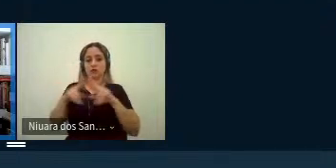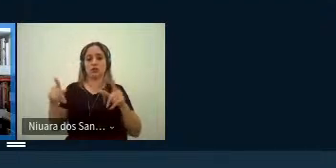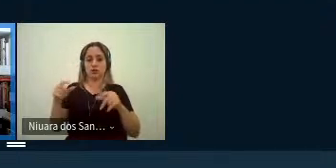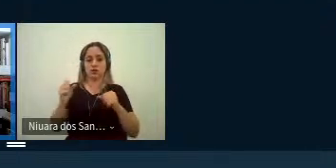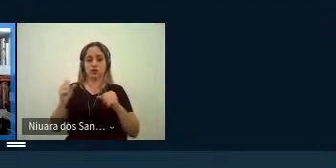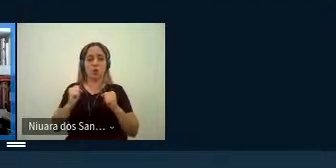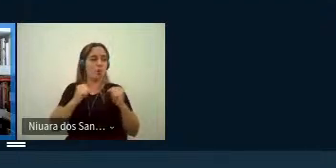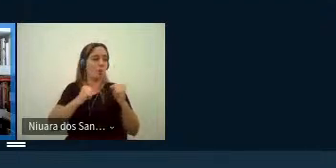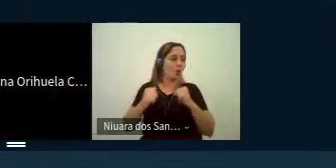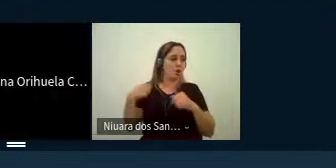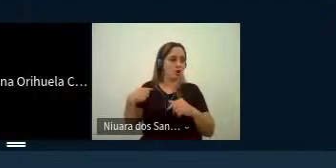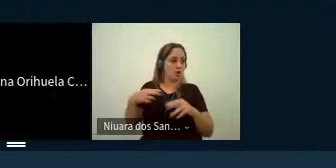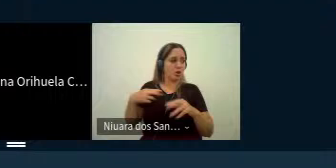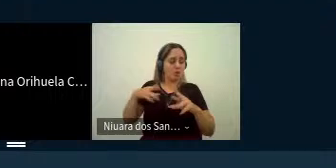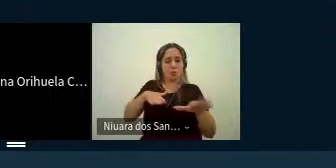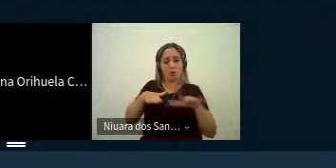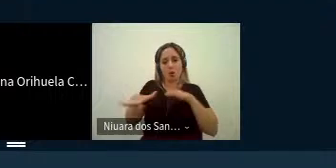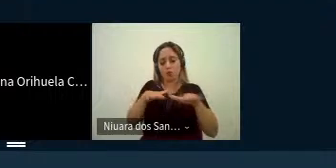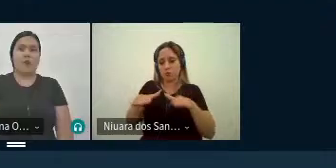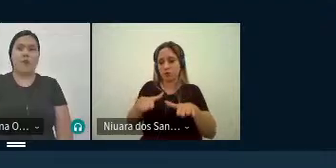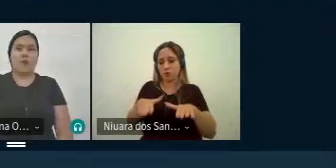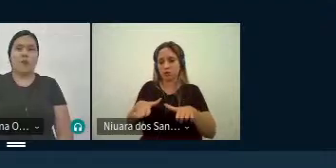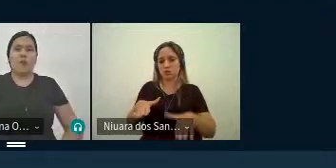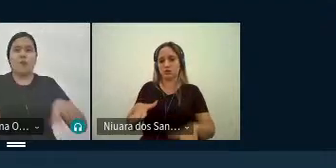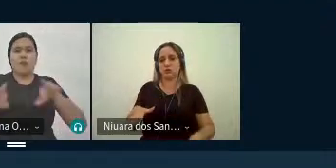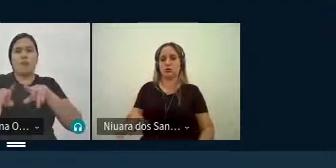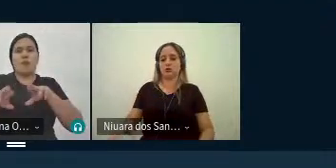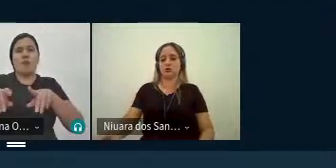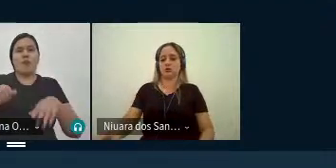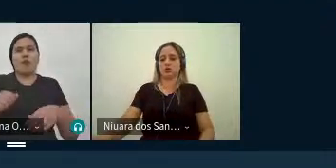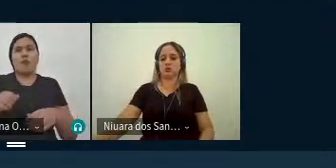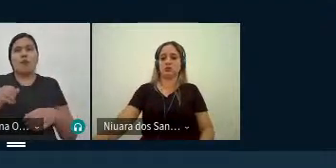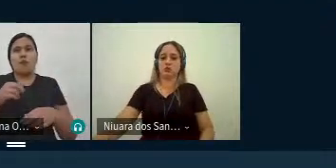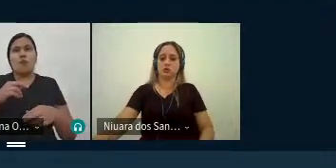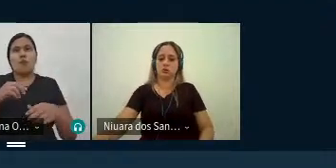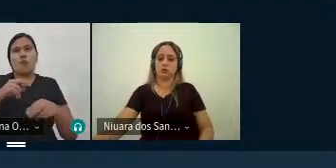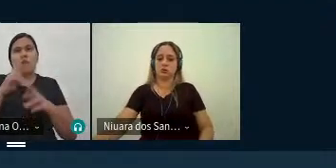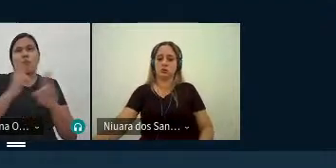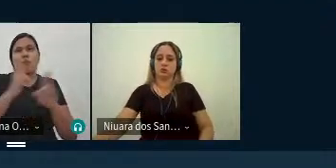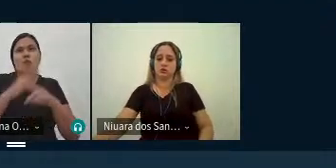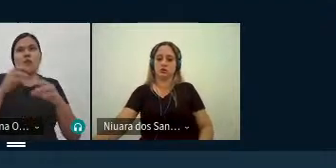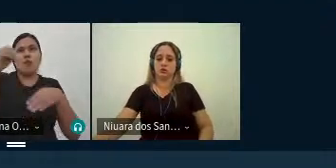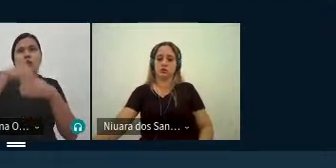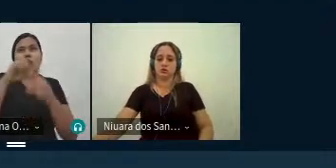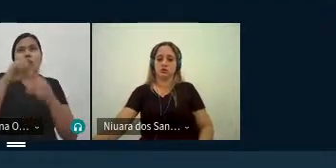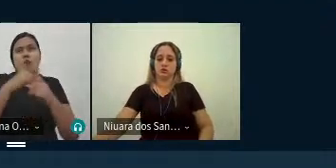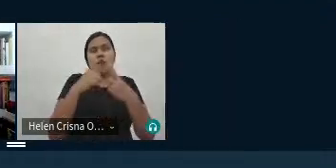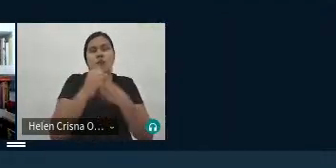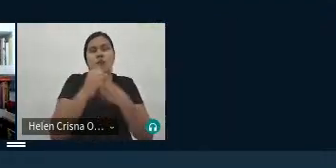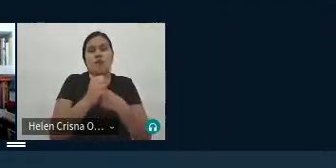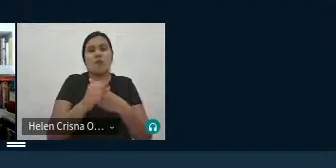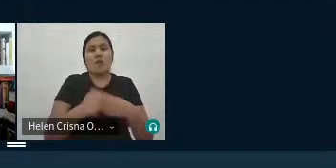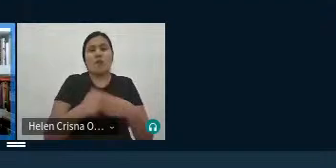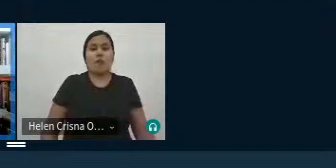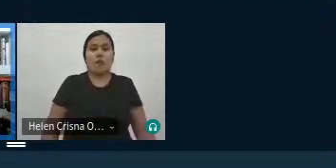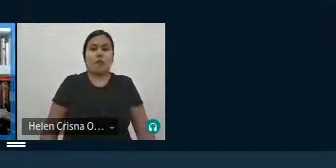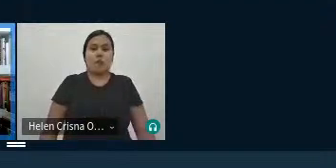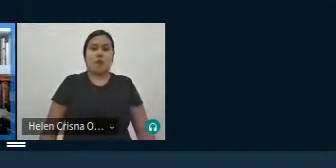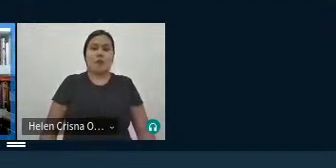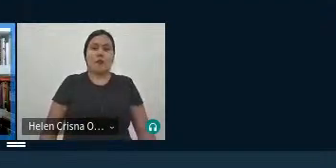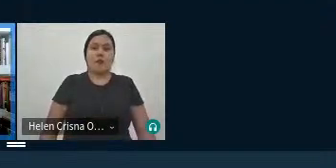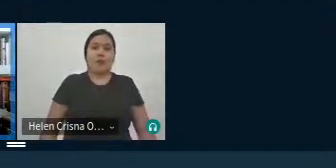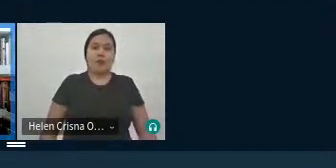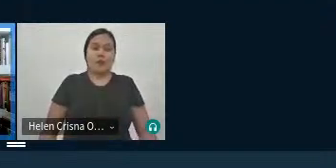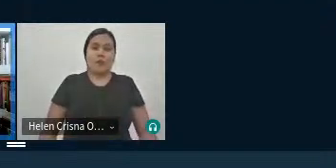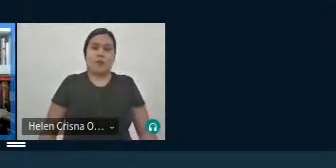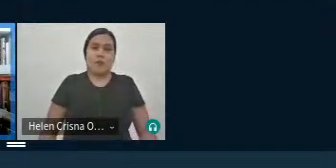que regem as relações entre o sexo dentro da sociedade e por assim